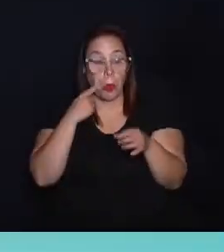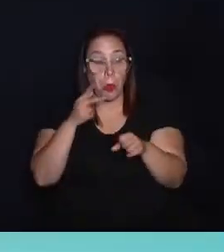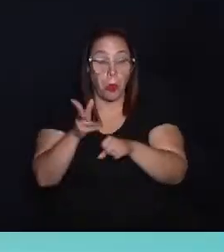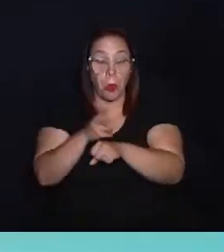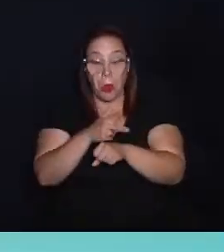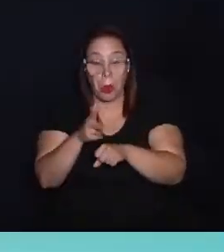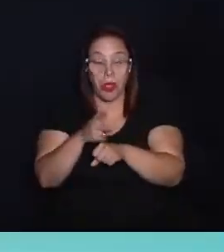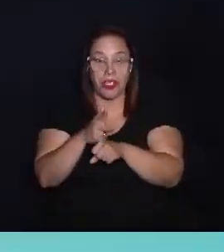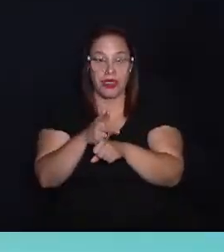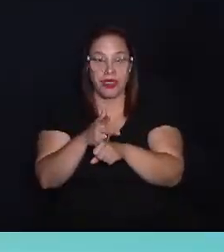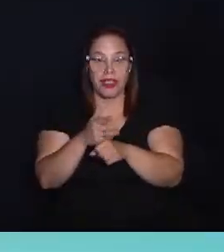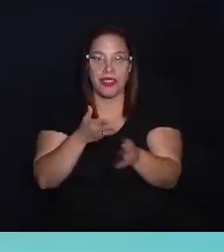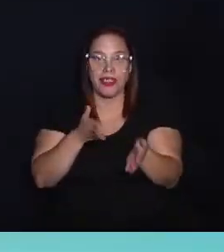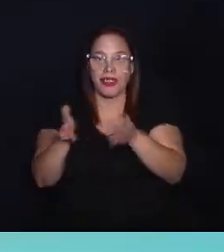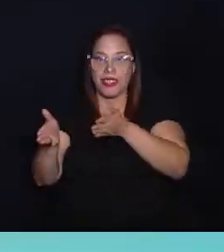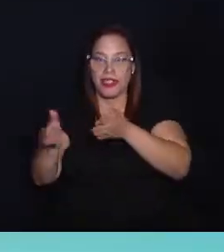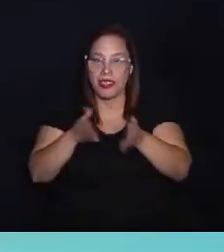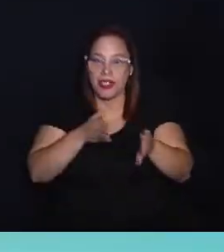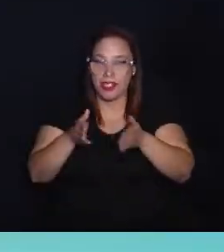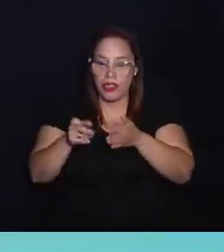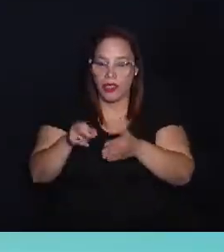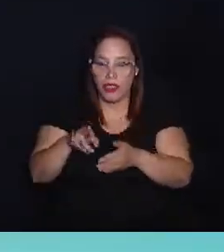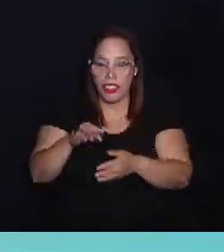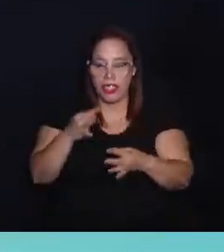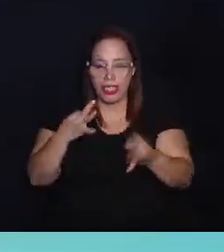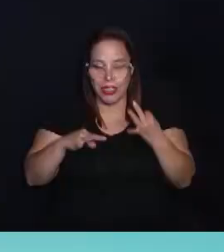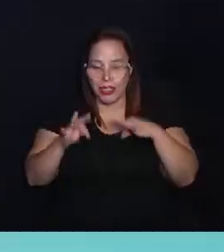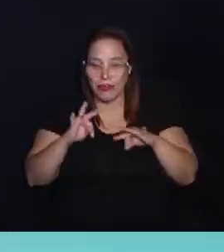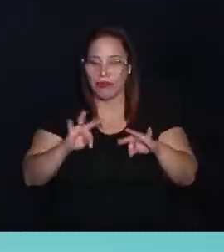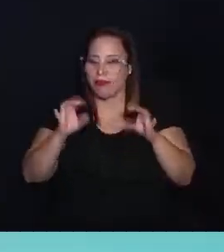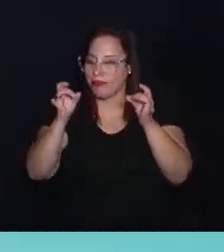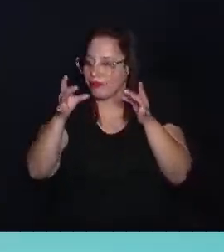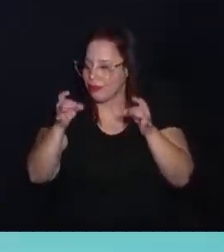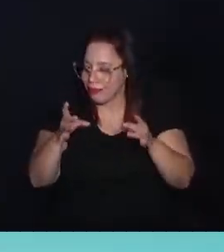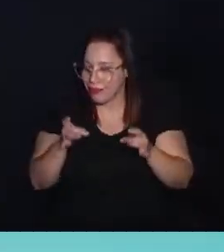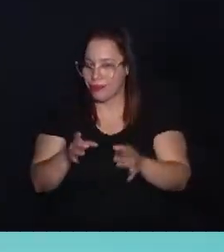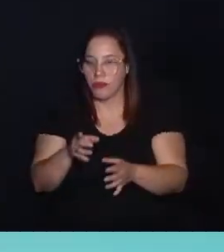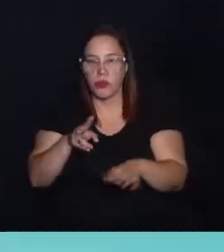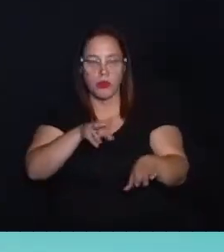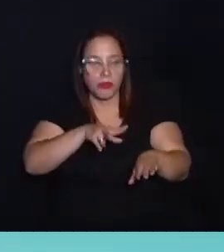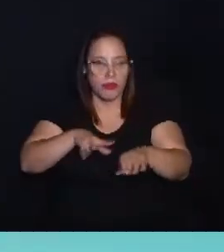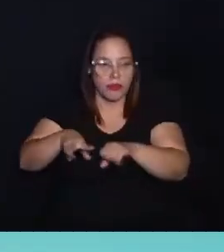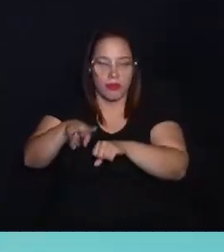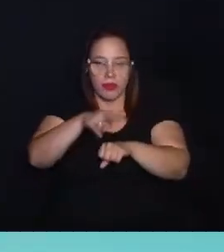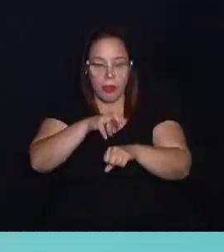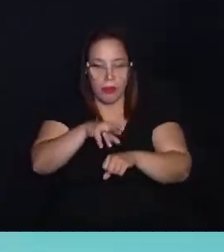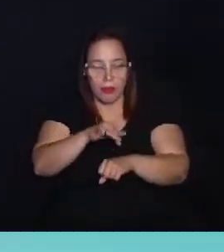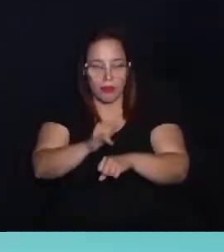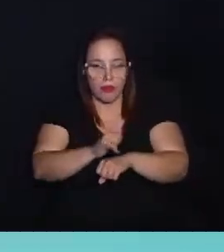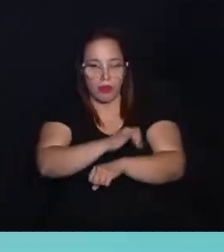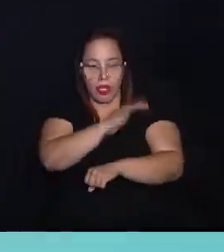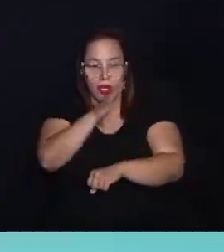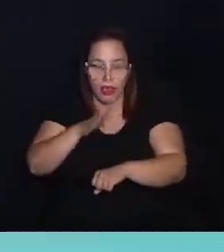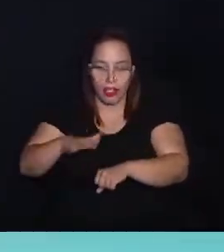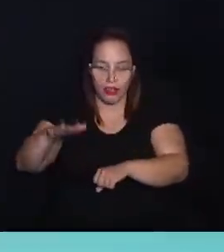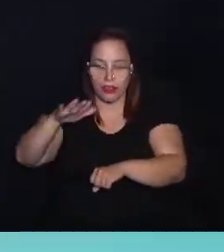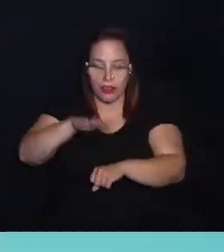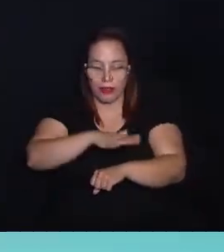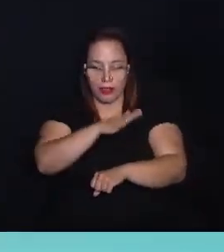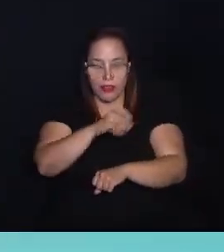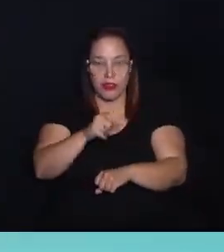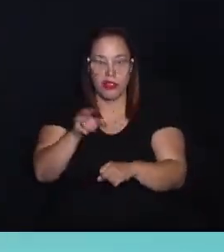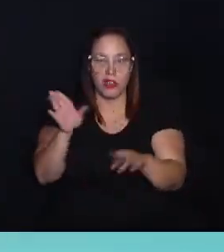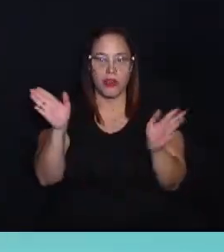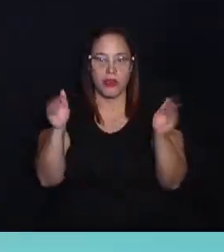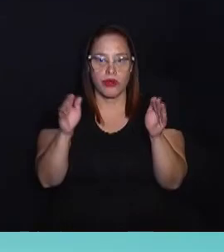sortudo que presenciou a cena foi conduzido por uma agência de turismo especializada em observação de baleias.